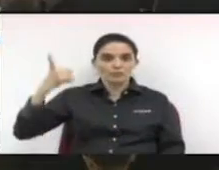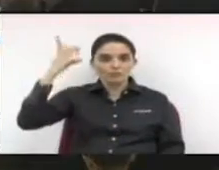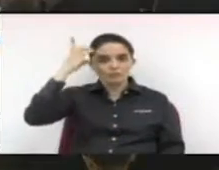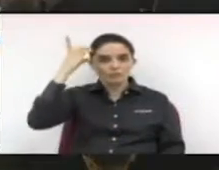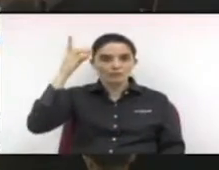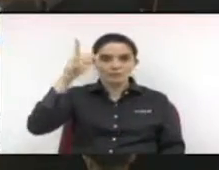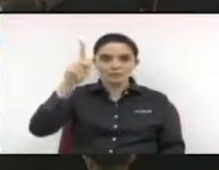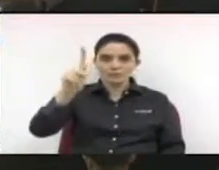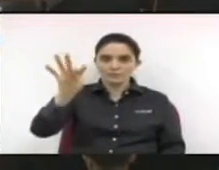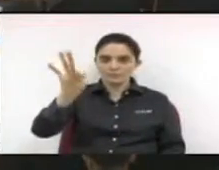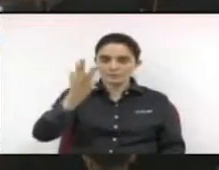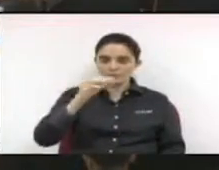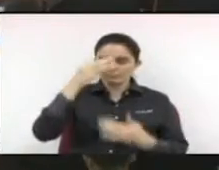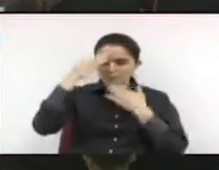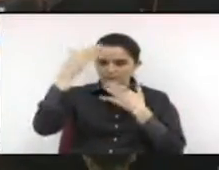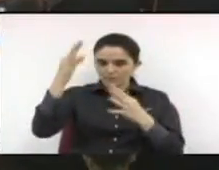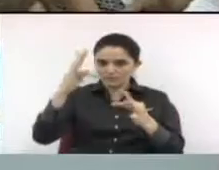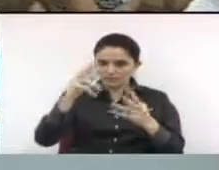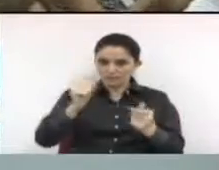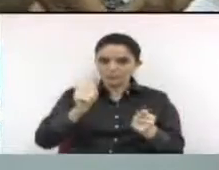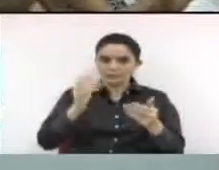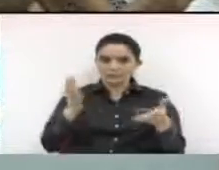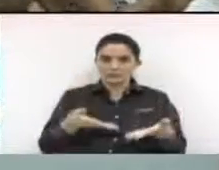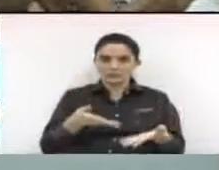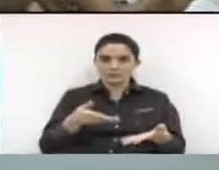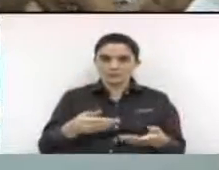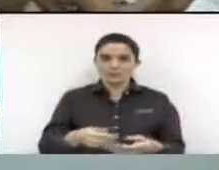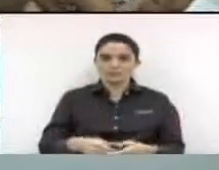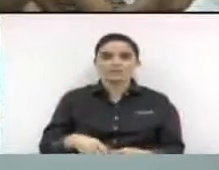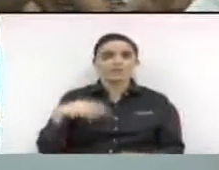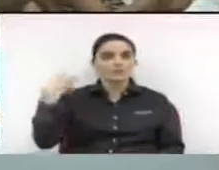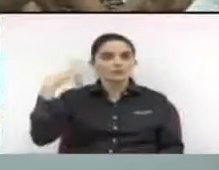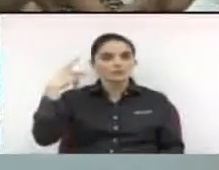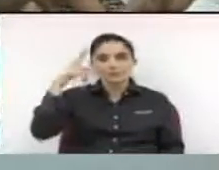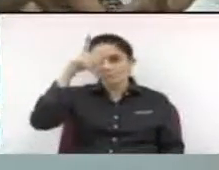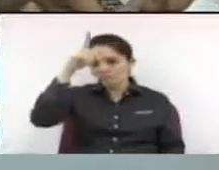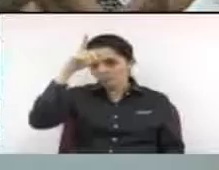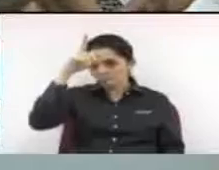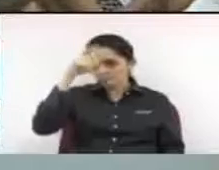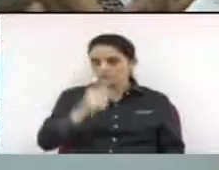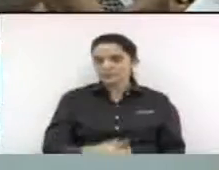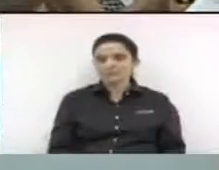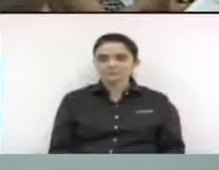Obrigado a todos. agora o vereador Leymond da Jeová Rafa.